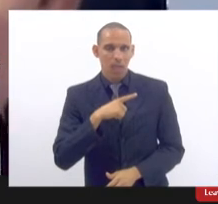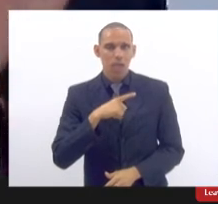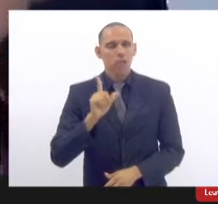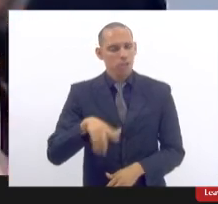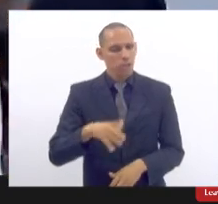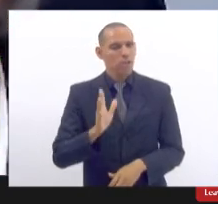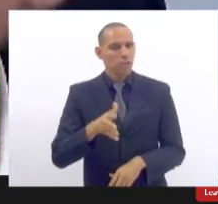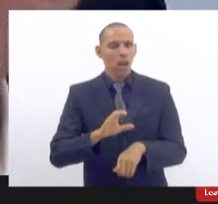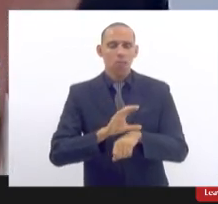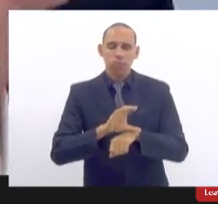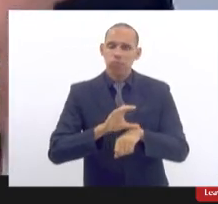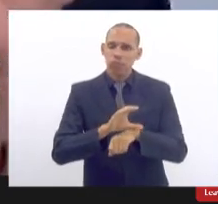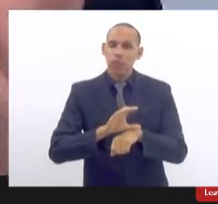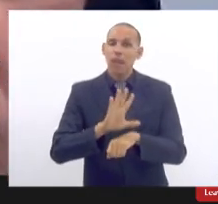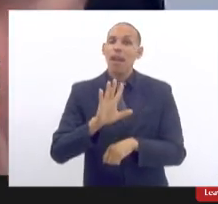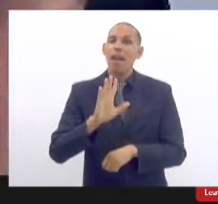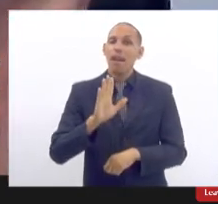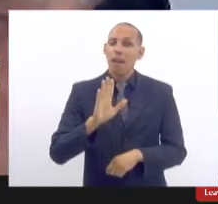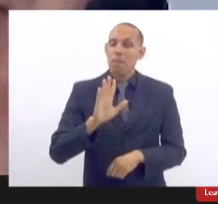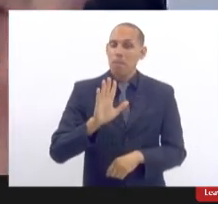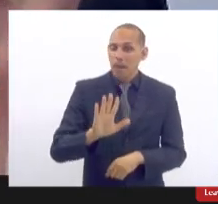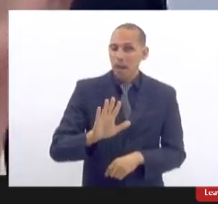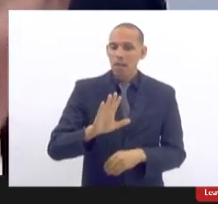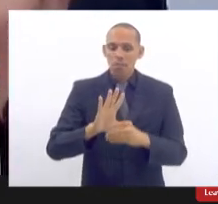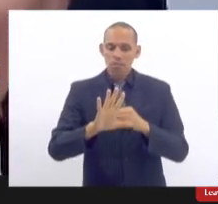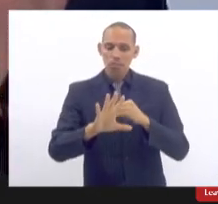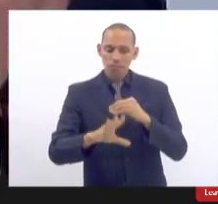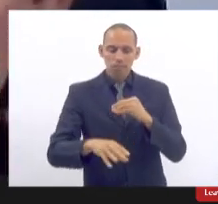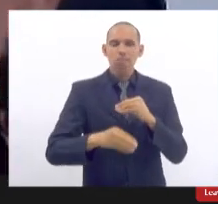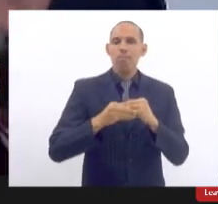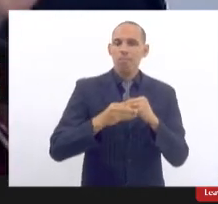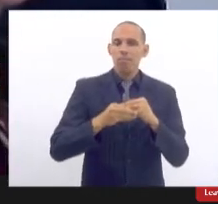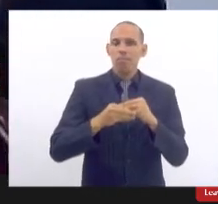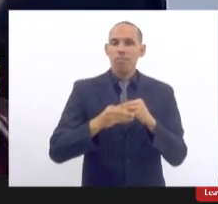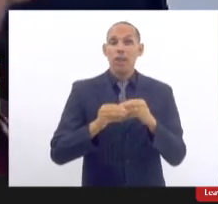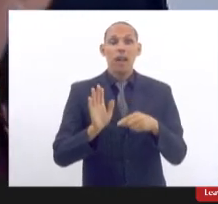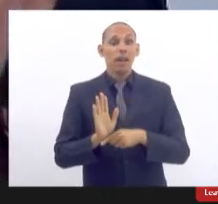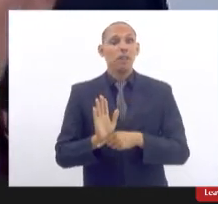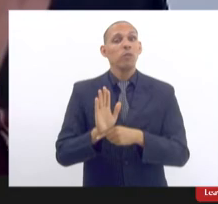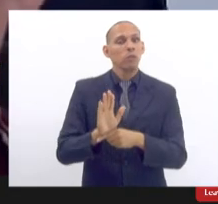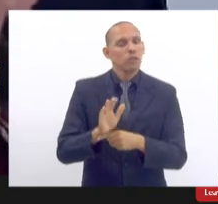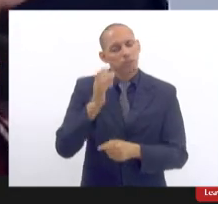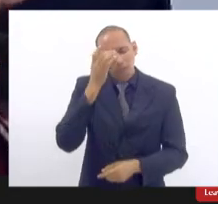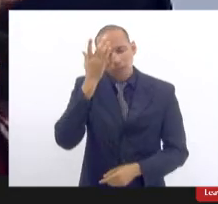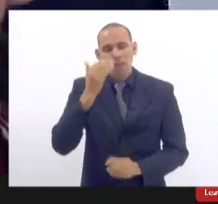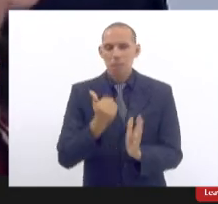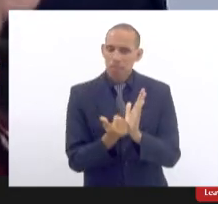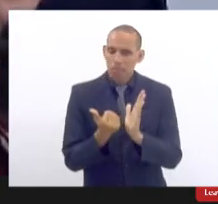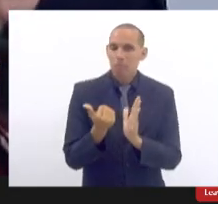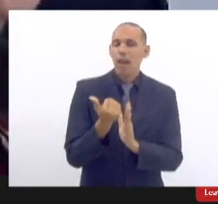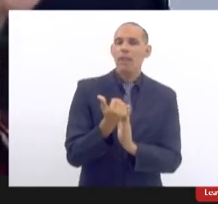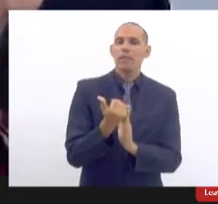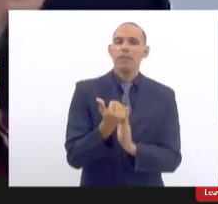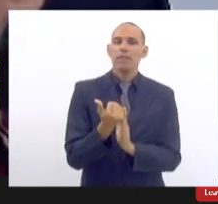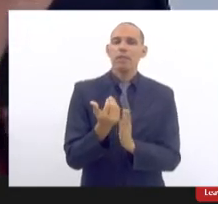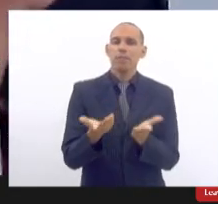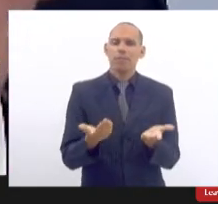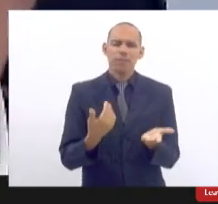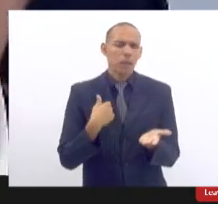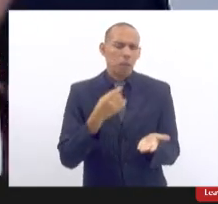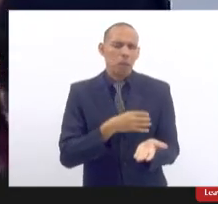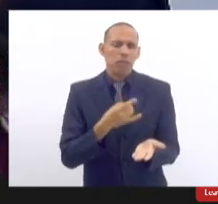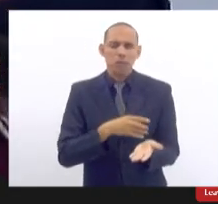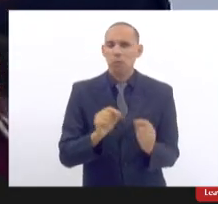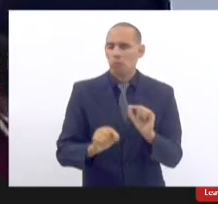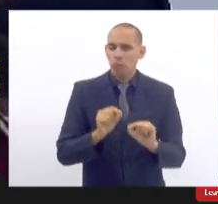uma lei que acrescenta alguma coisa a essa em tese é até mais fácil eu fiquei com muito medo que